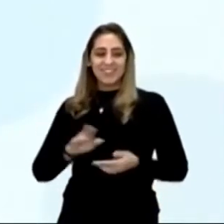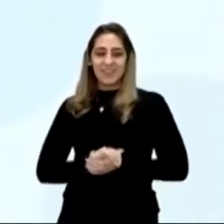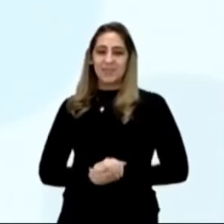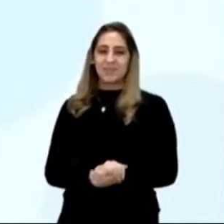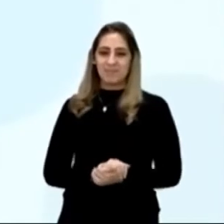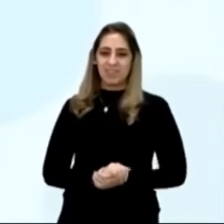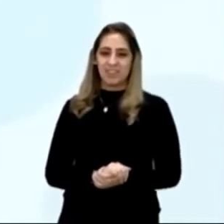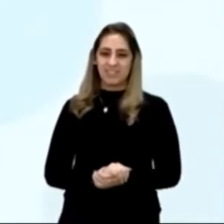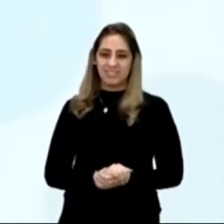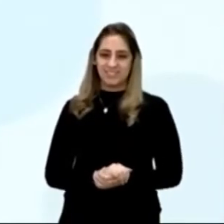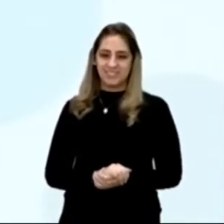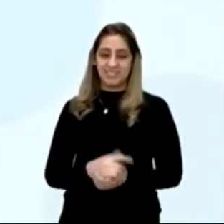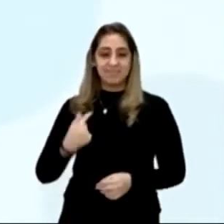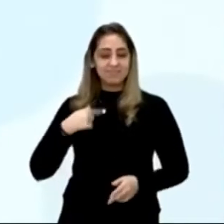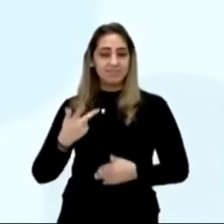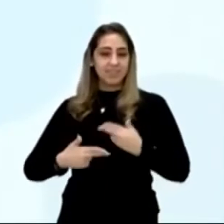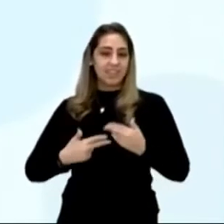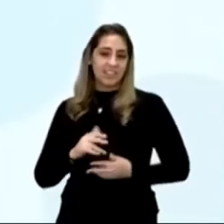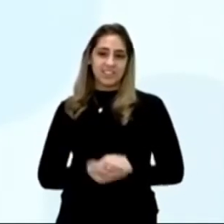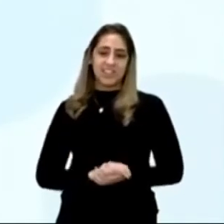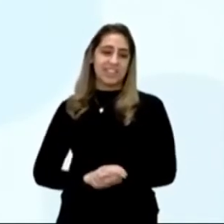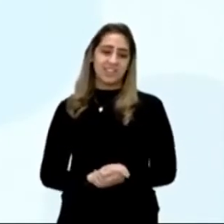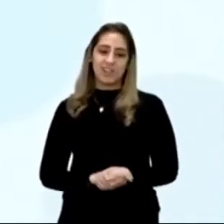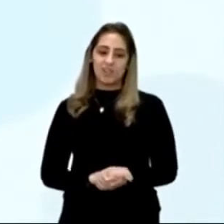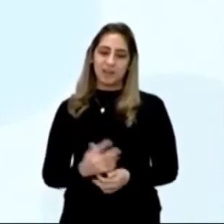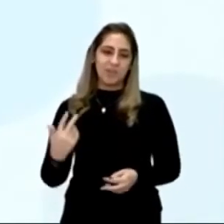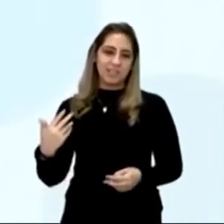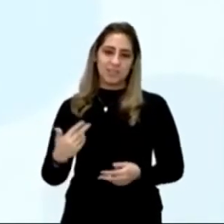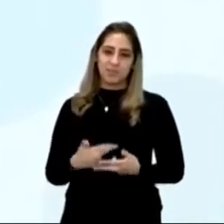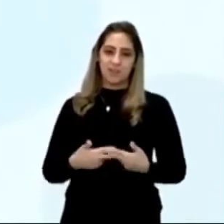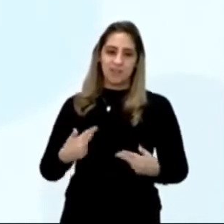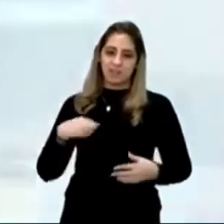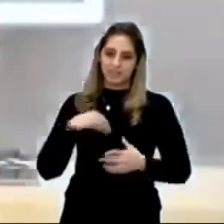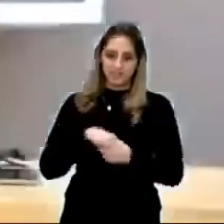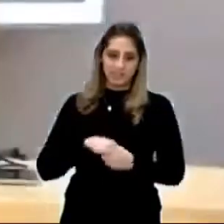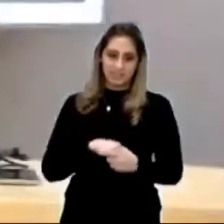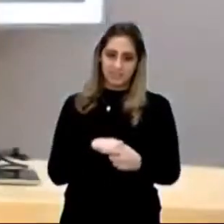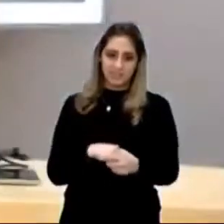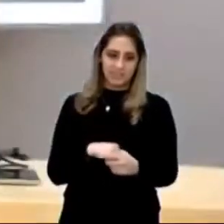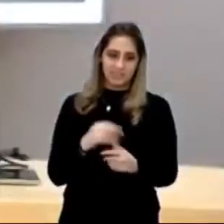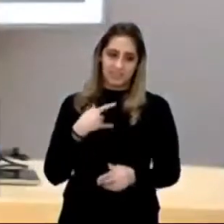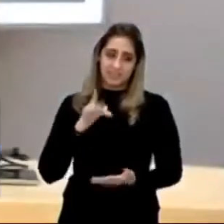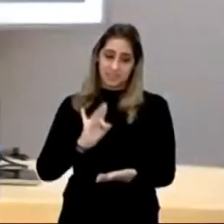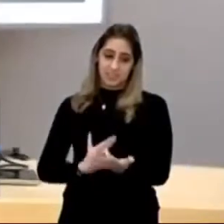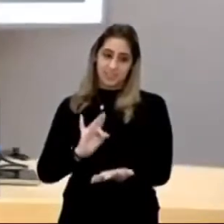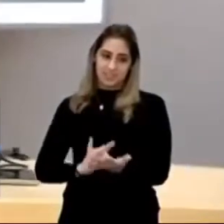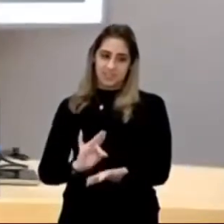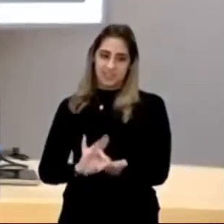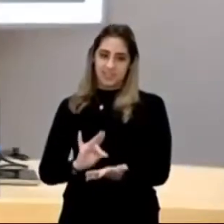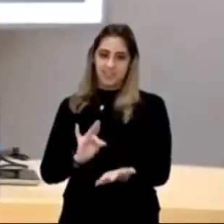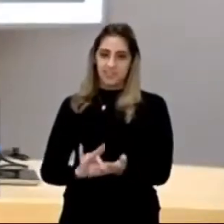romantizado, é bem idealizado, agora, na verdade,